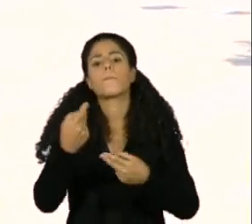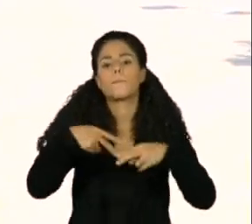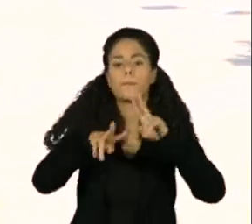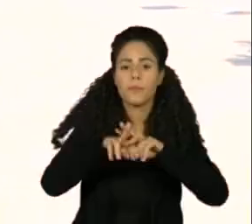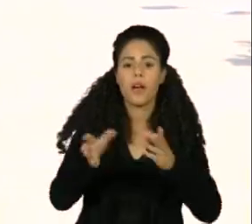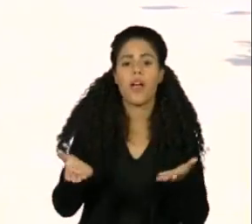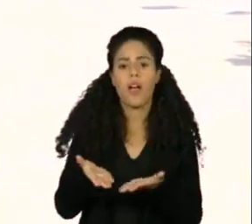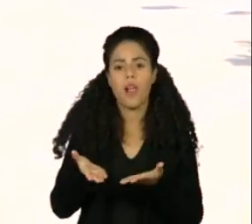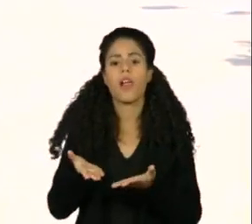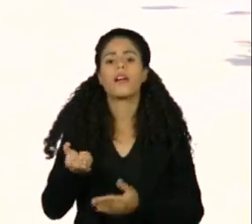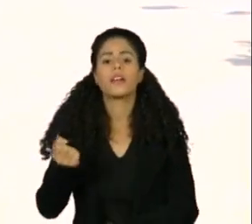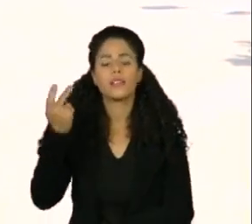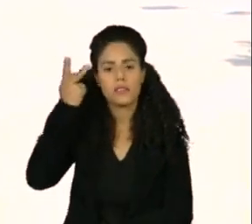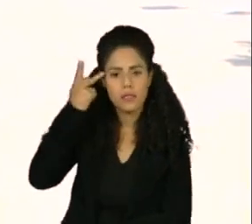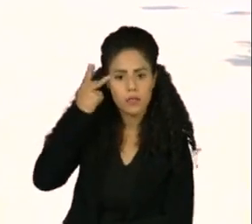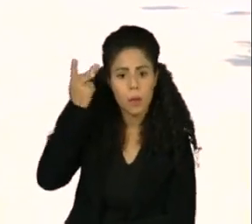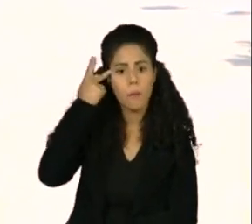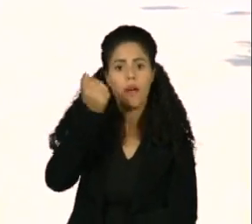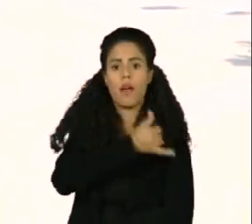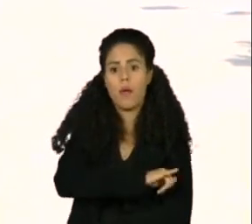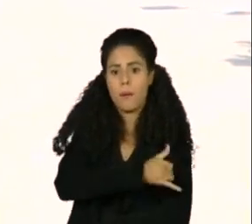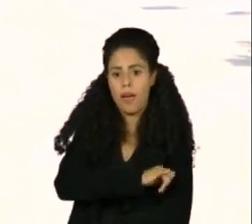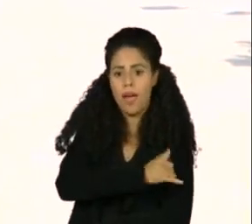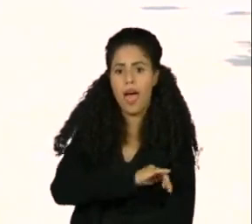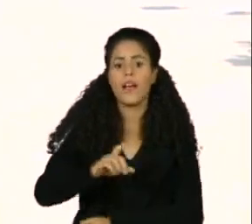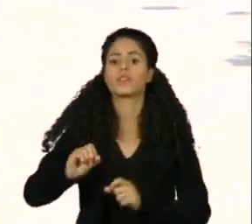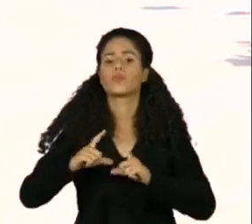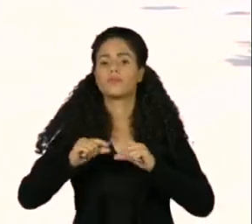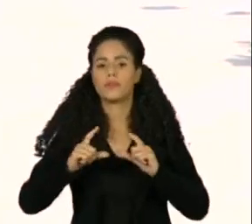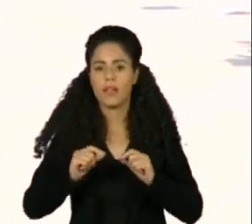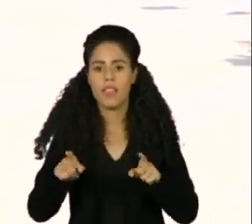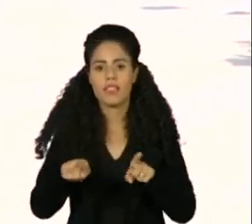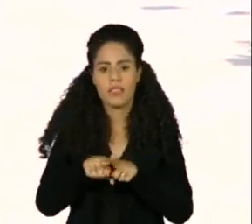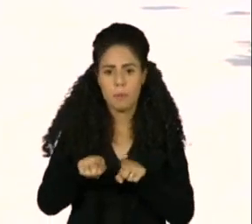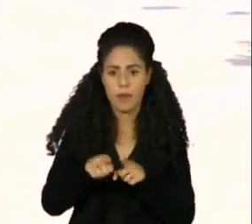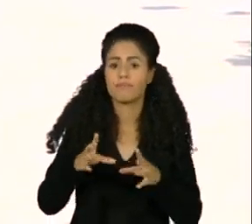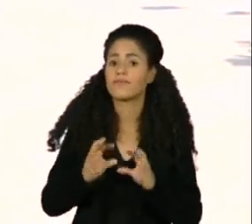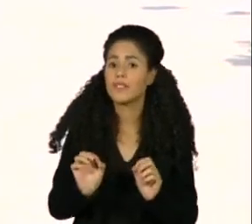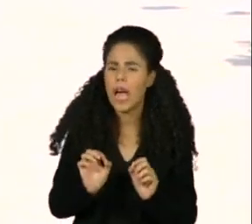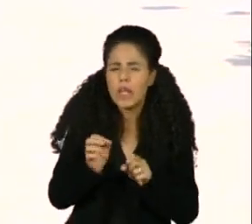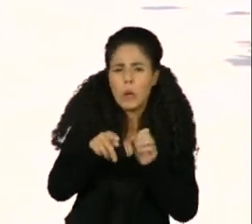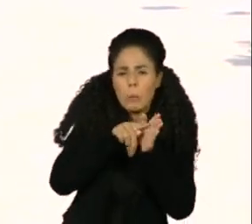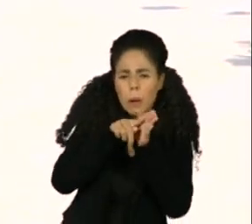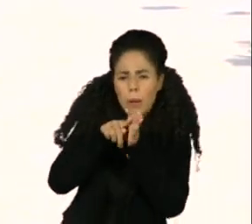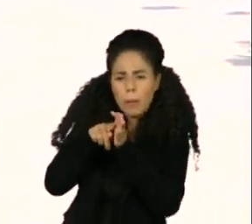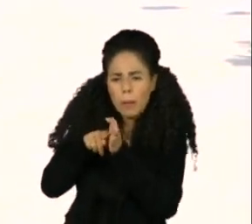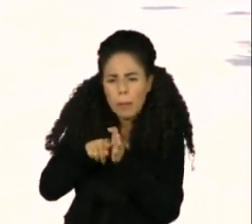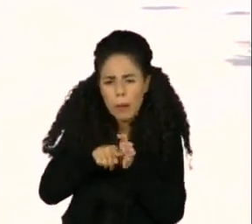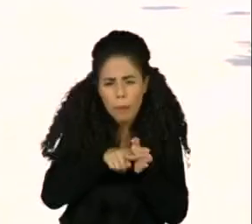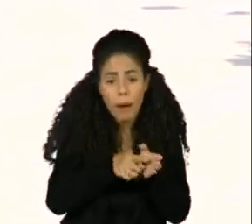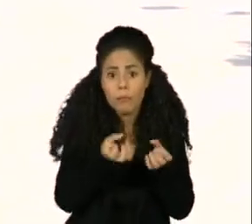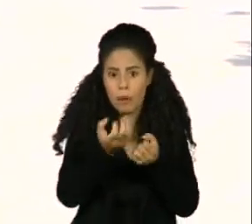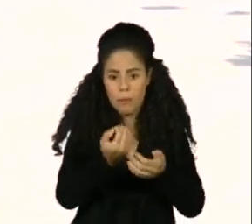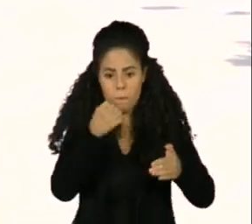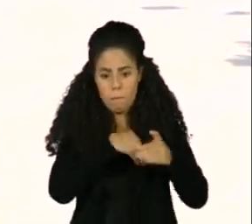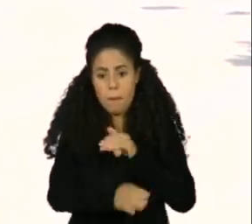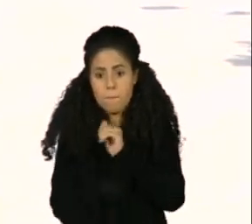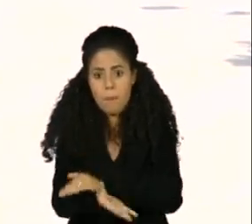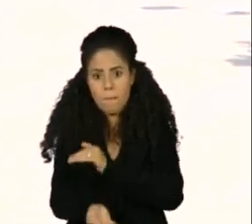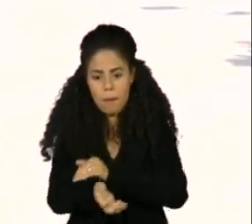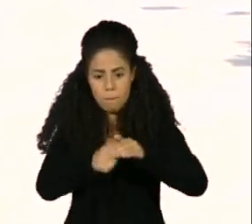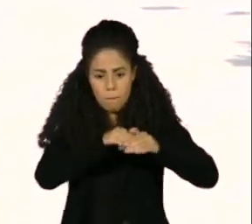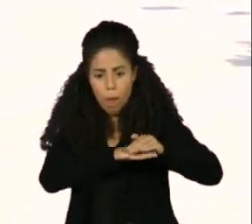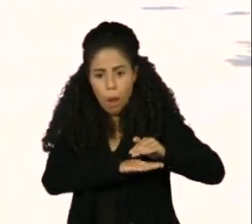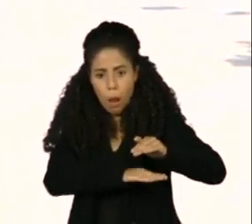Paulo, Porto Feliz, Rio de Janeiro e Brasília. A PF investiga suspeitas de superfaturamento e lavagem de dinheiro